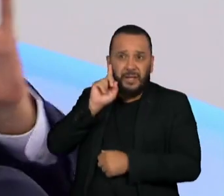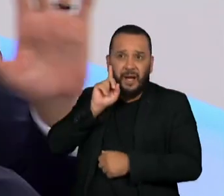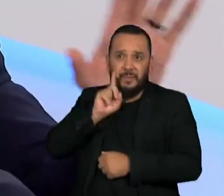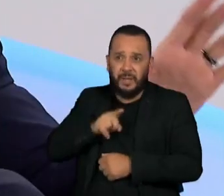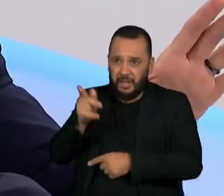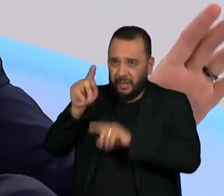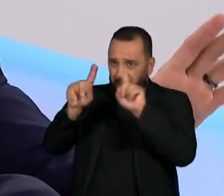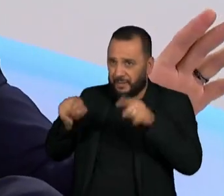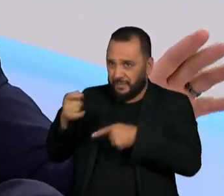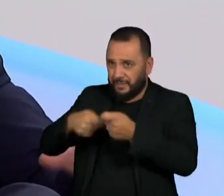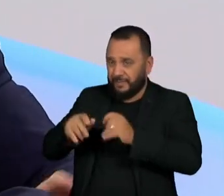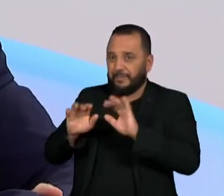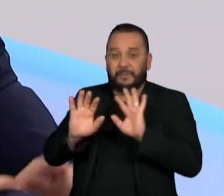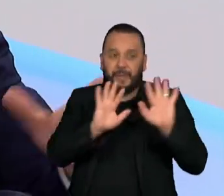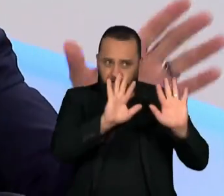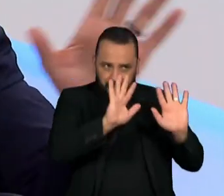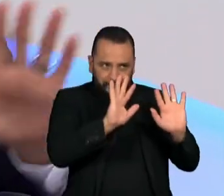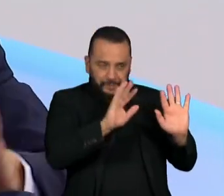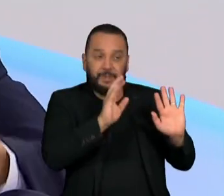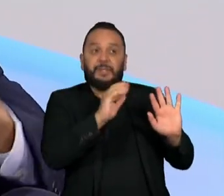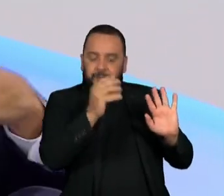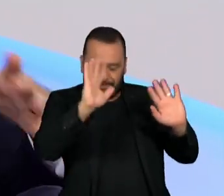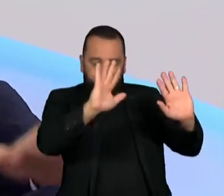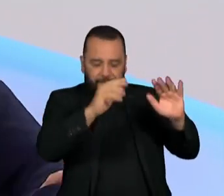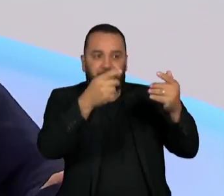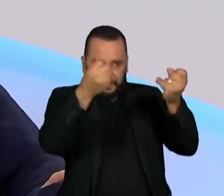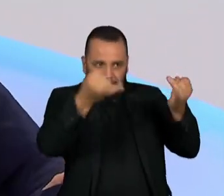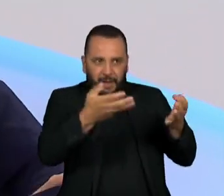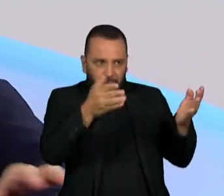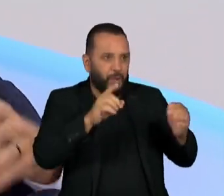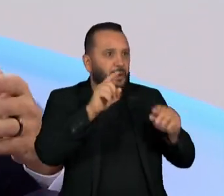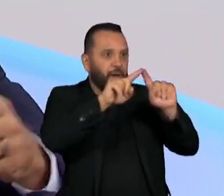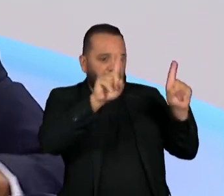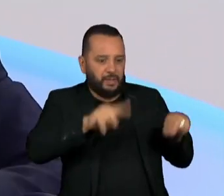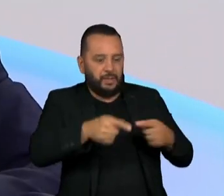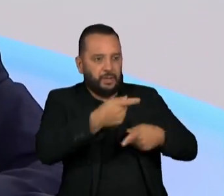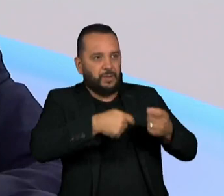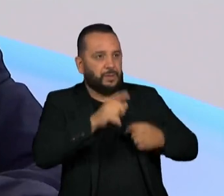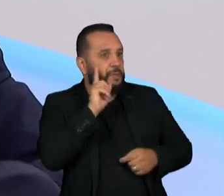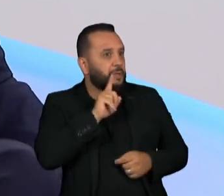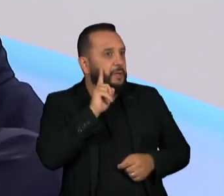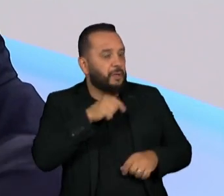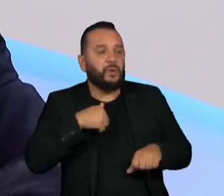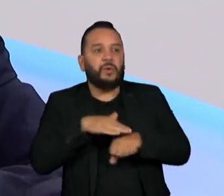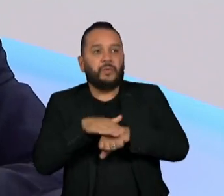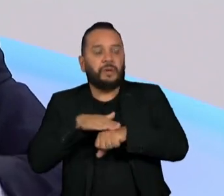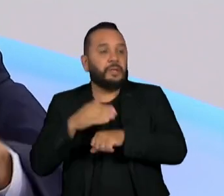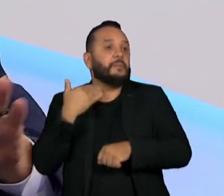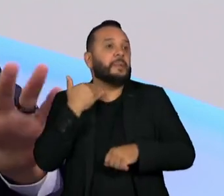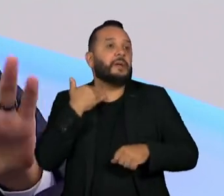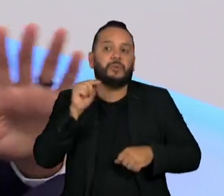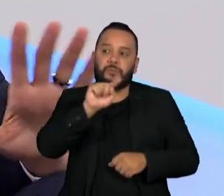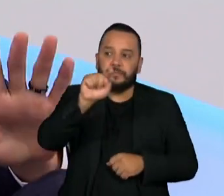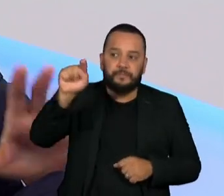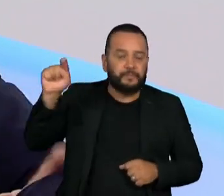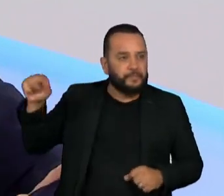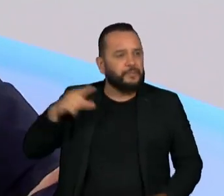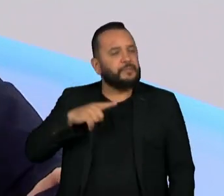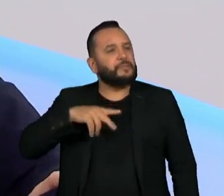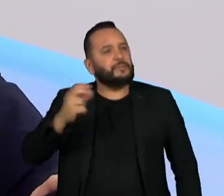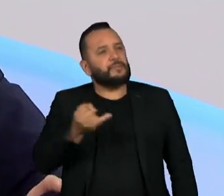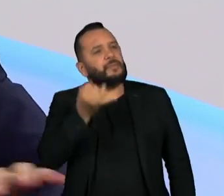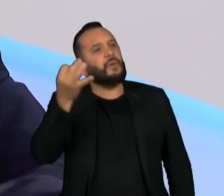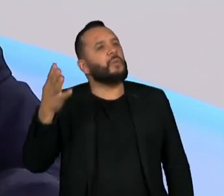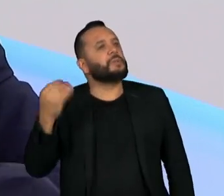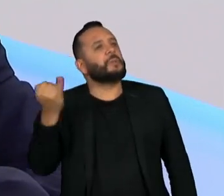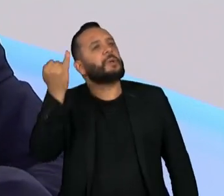a primeira parte da pergunta é a que eu respondi. A segunda parte de americanas, eu conversei com os bancos, a gente vê alguns pontos